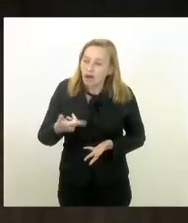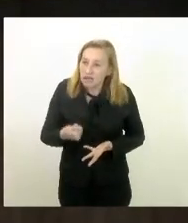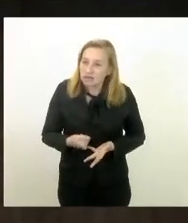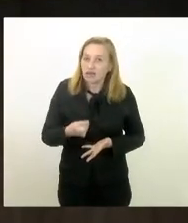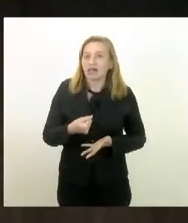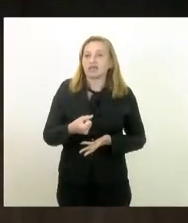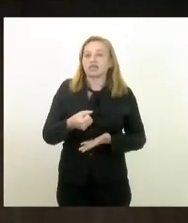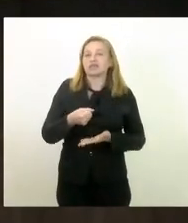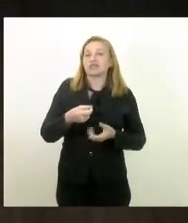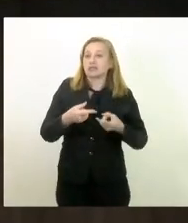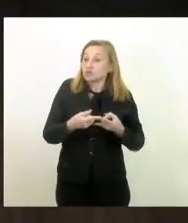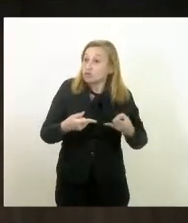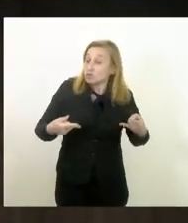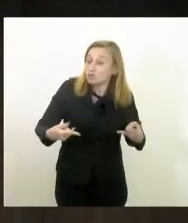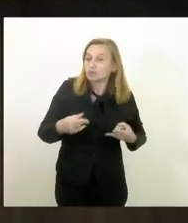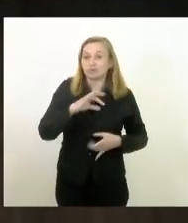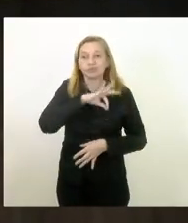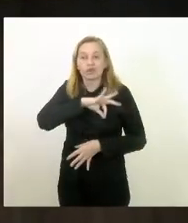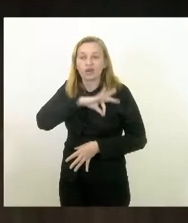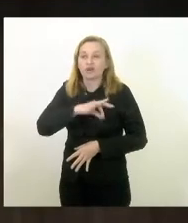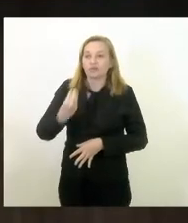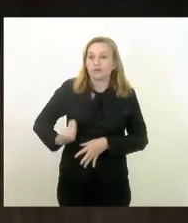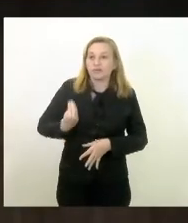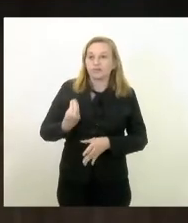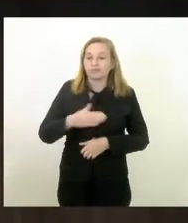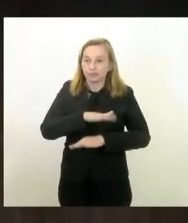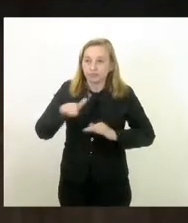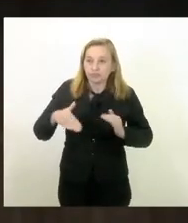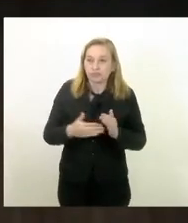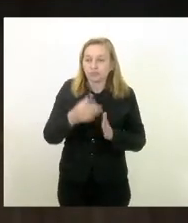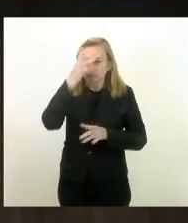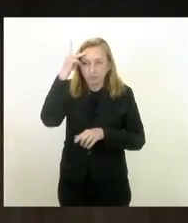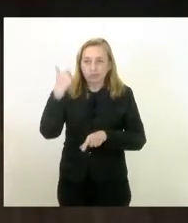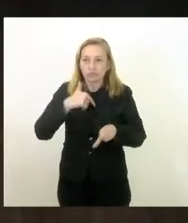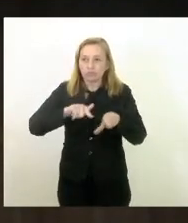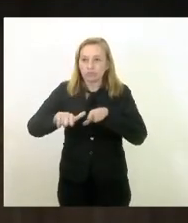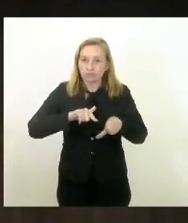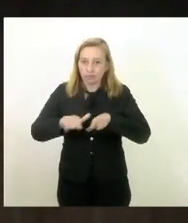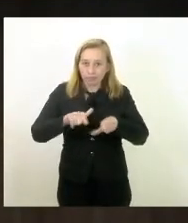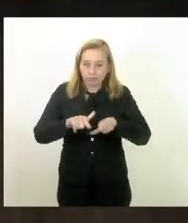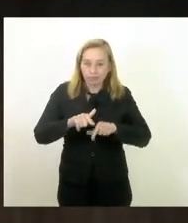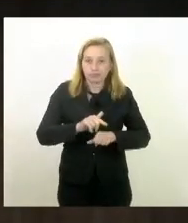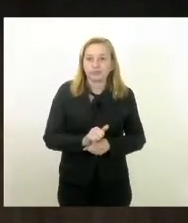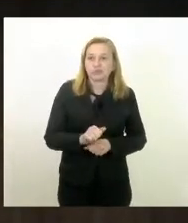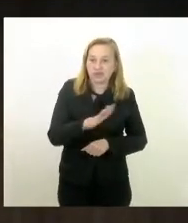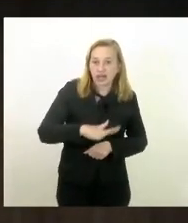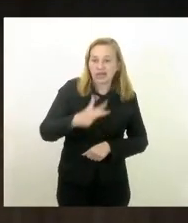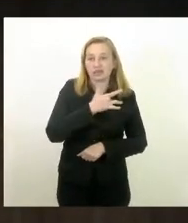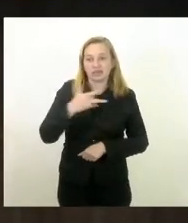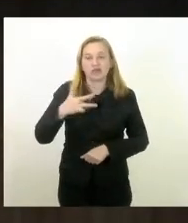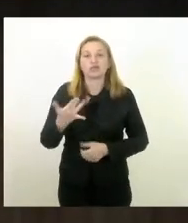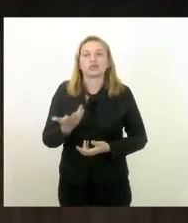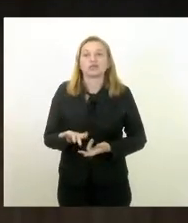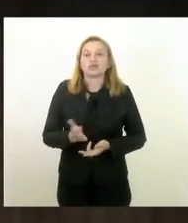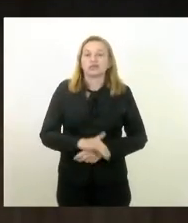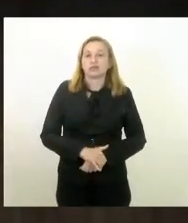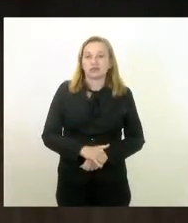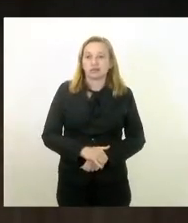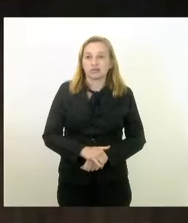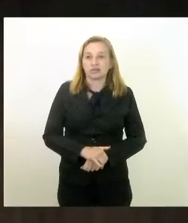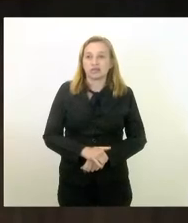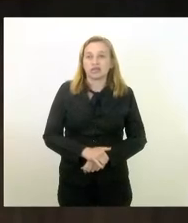contra-cheques e na vida cotidiana de trabalhadoras e trabalhadores da saúde portanto faço aqui